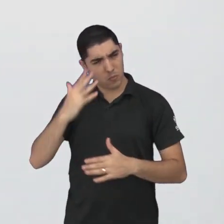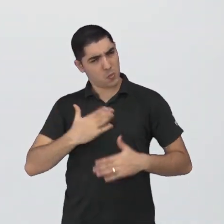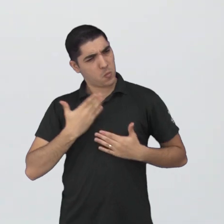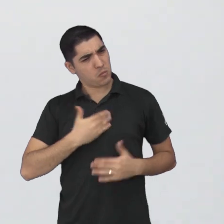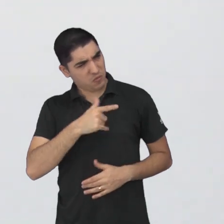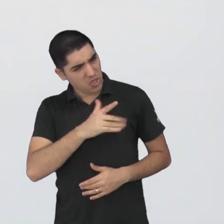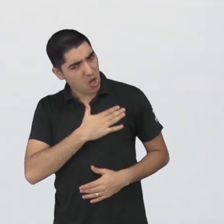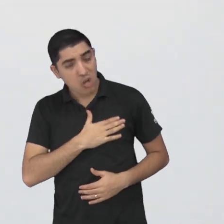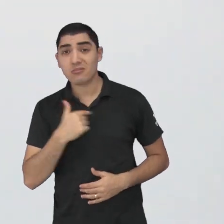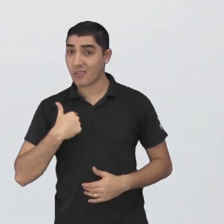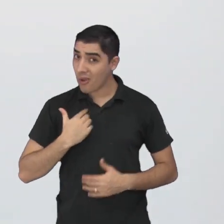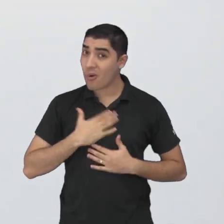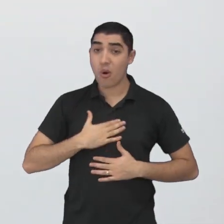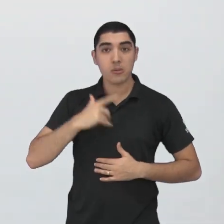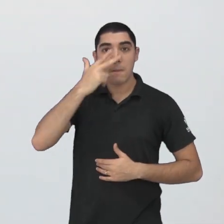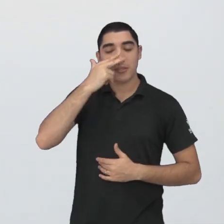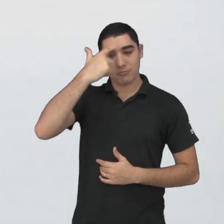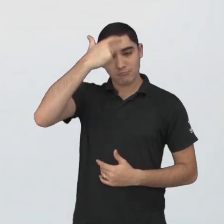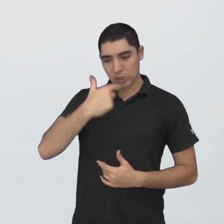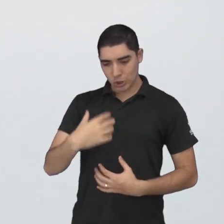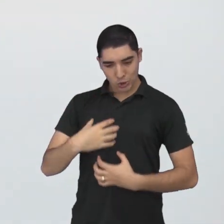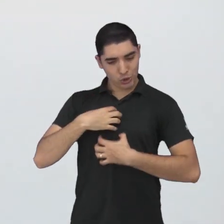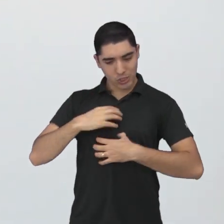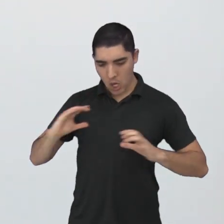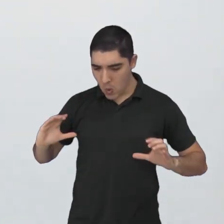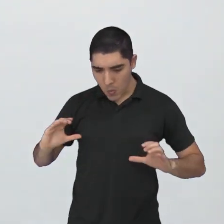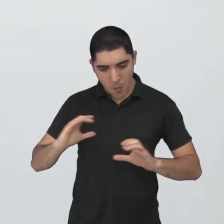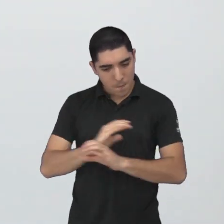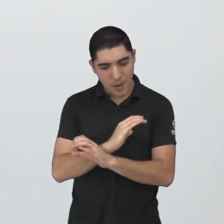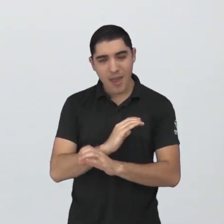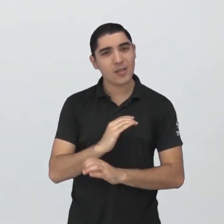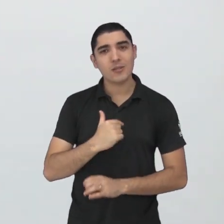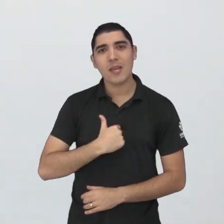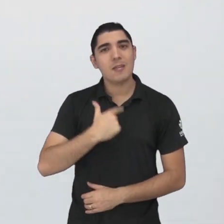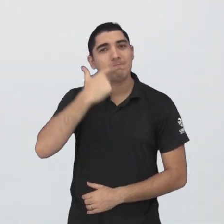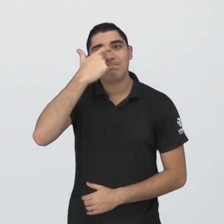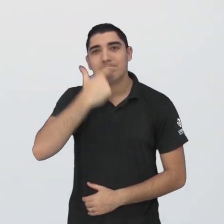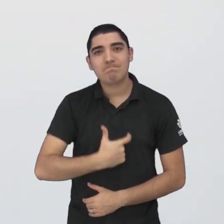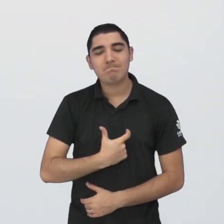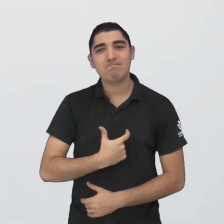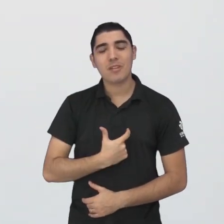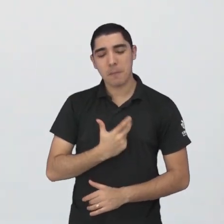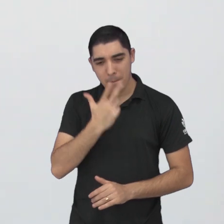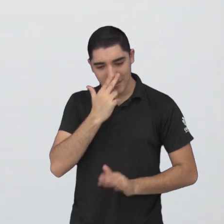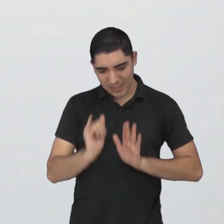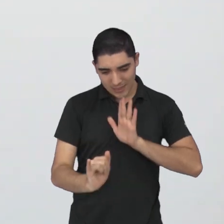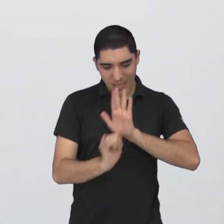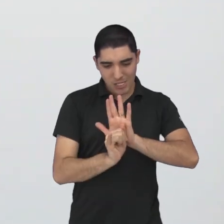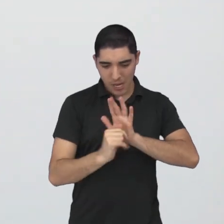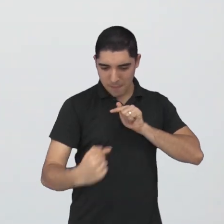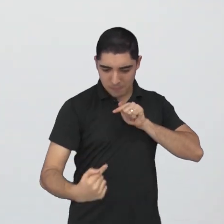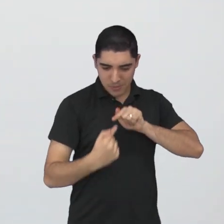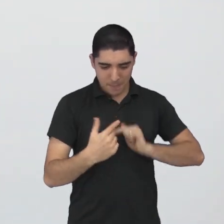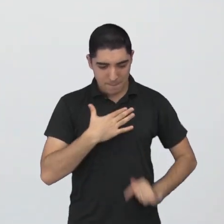eu gosto mesmo de ser mãe. Eu acho que eu me realizei total, eu me encontrei sendo mãe. Eu encontrei a essência da Verônica,